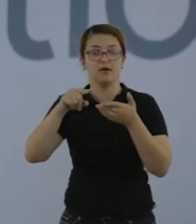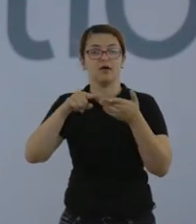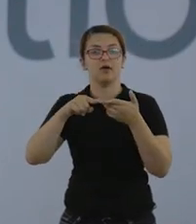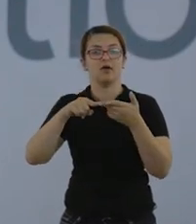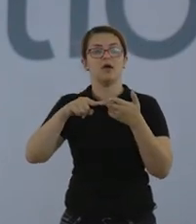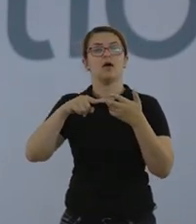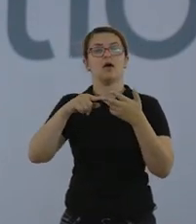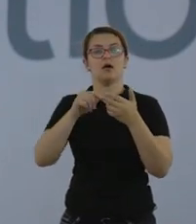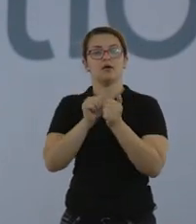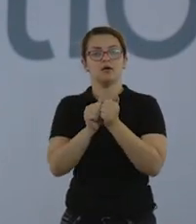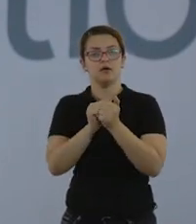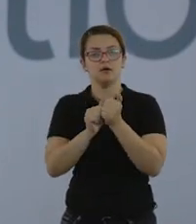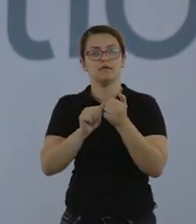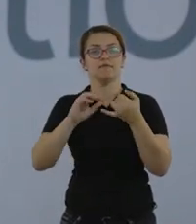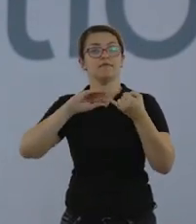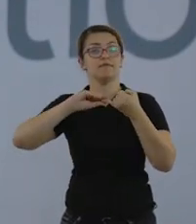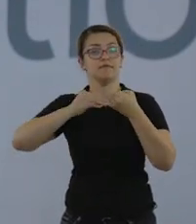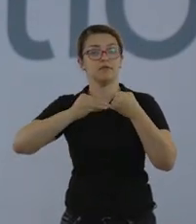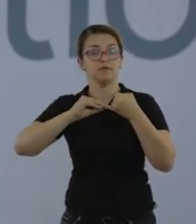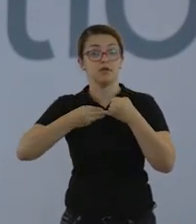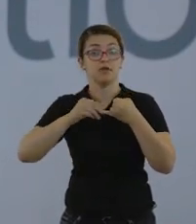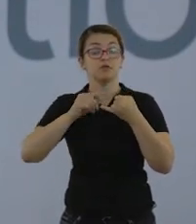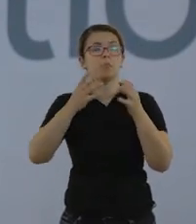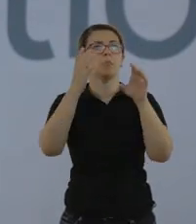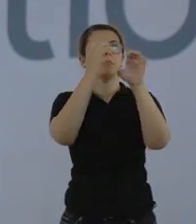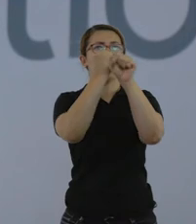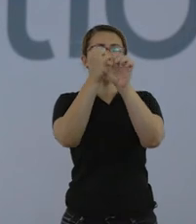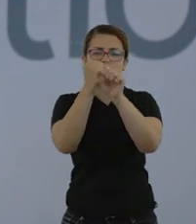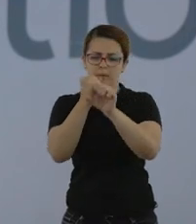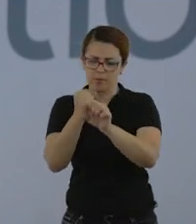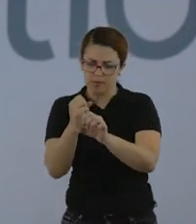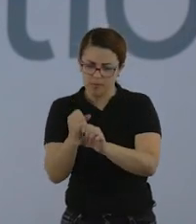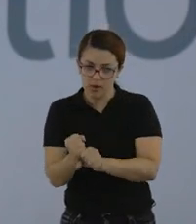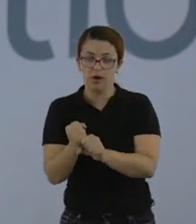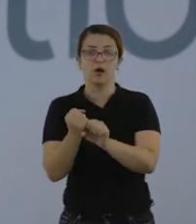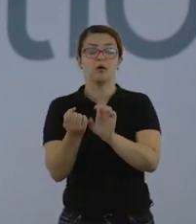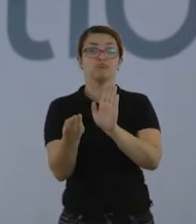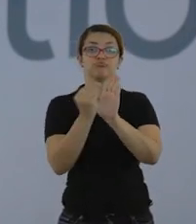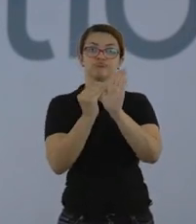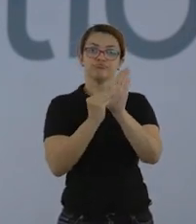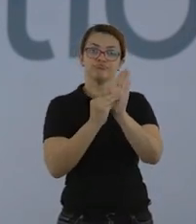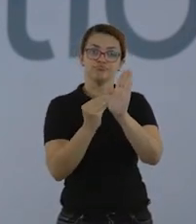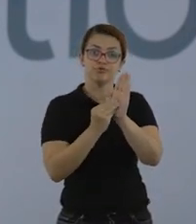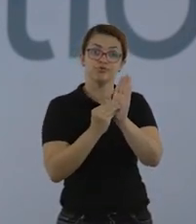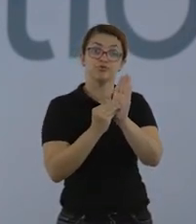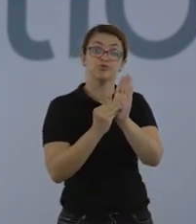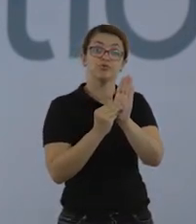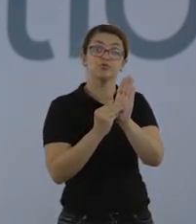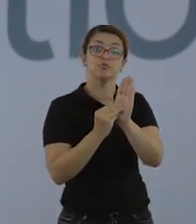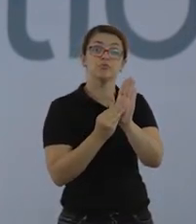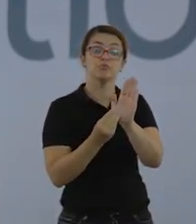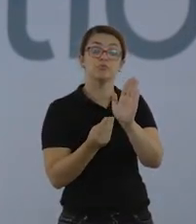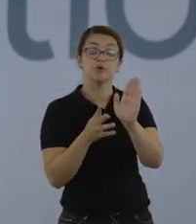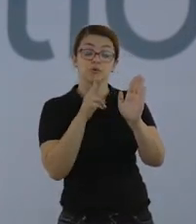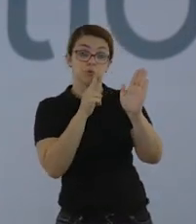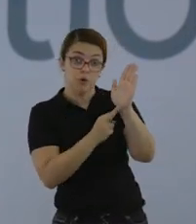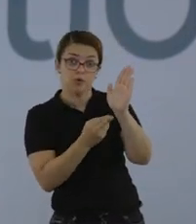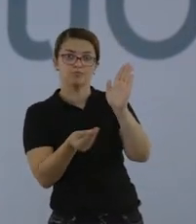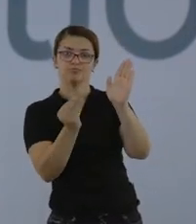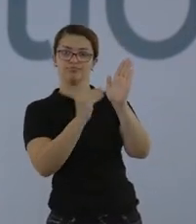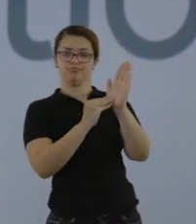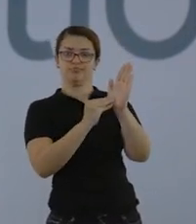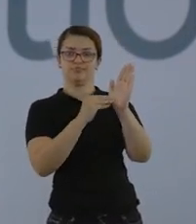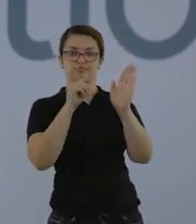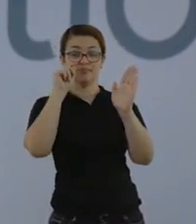arroz, feijão. E depois, somar todos esses valores e registrar o resultado final